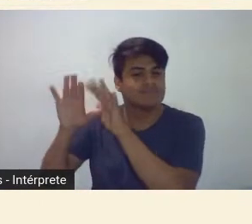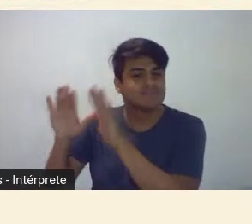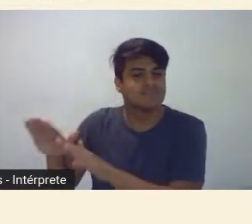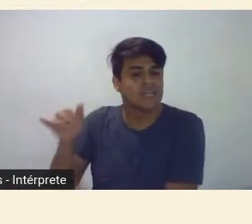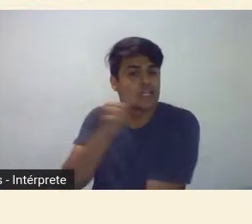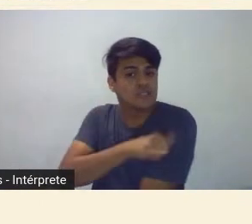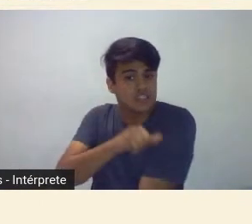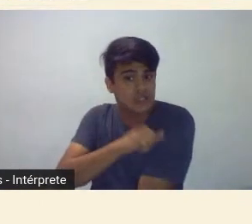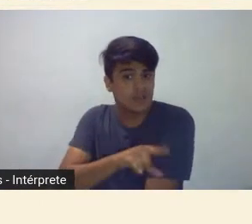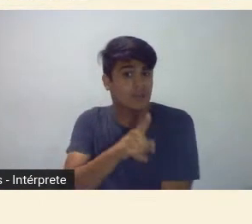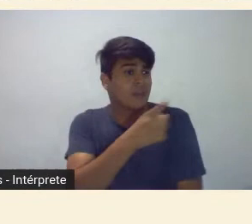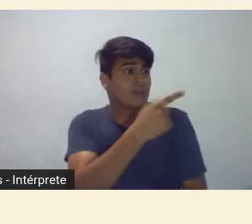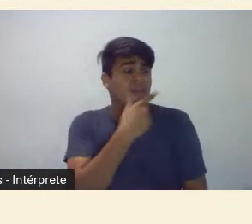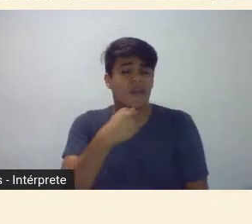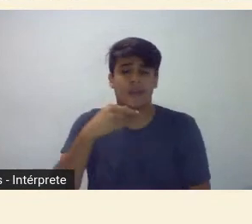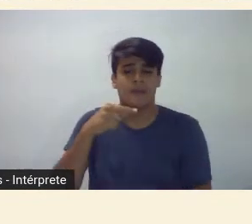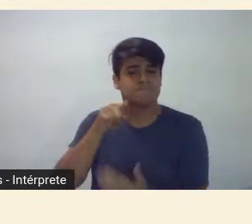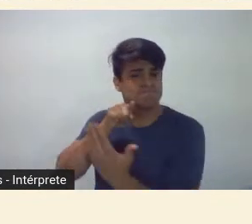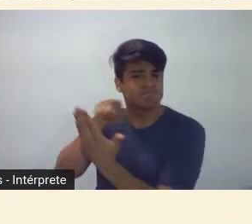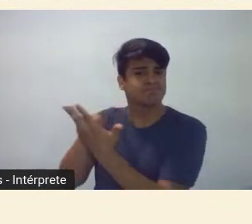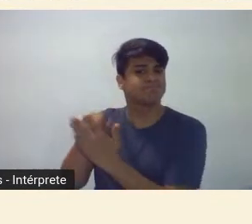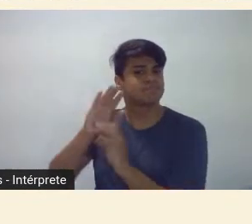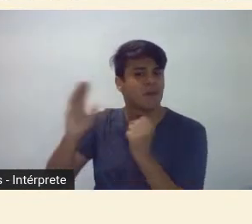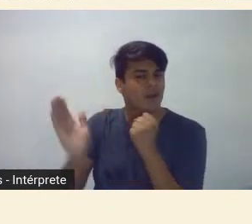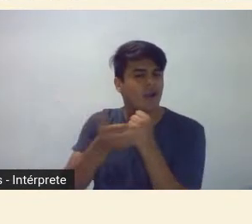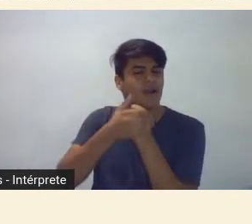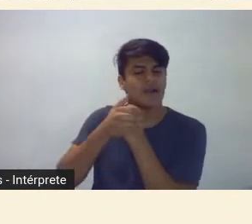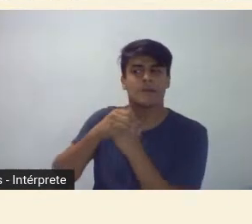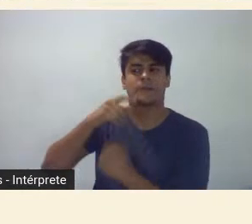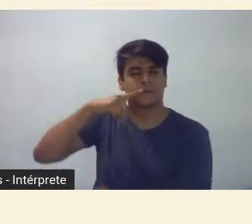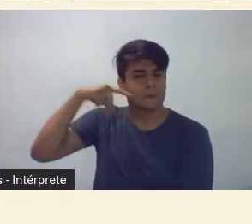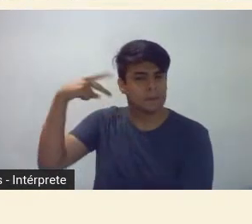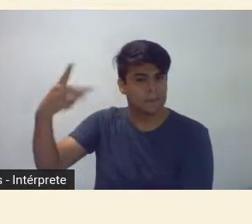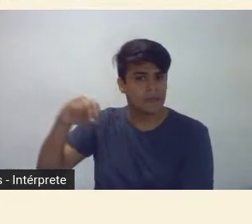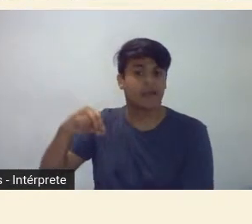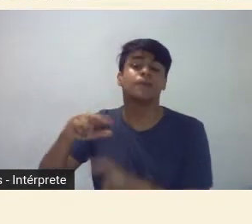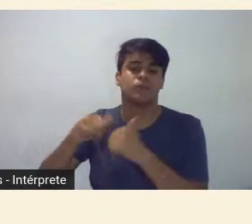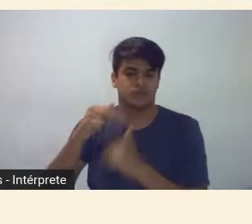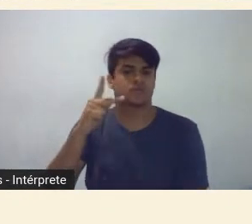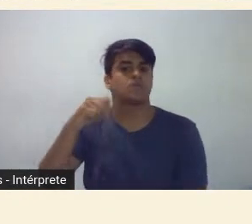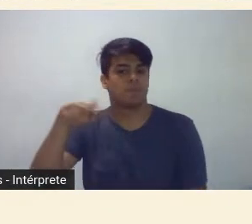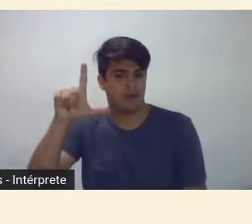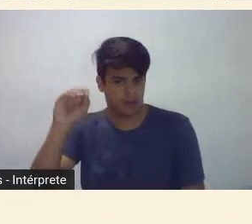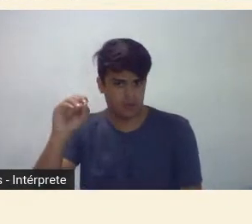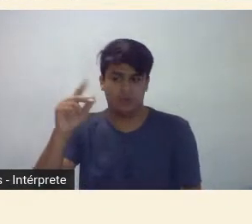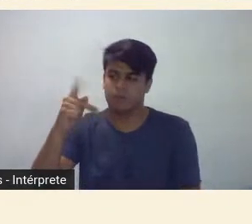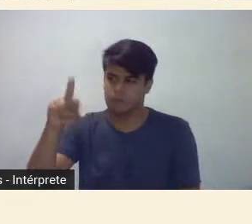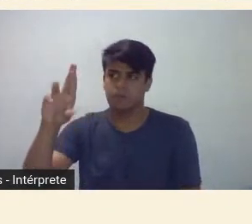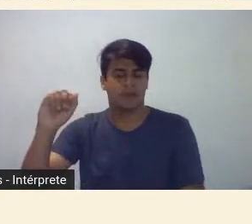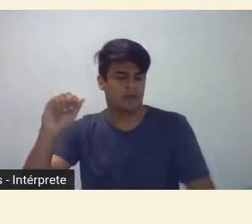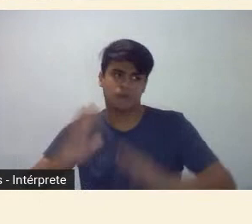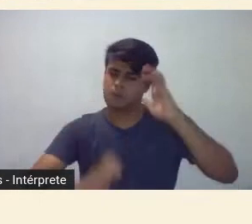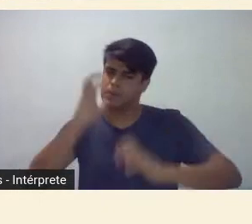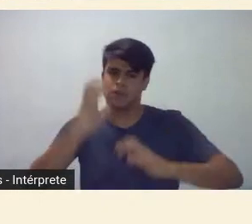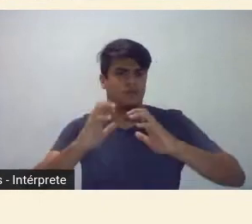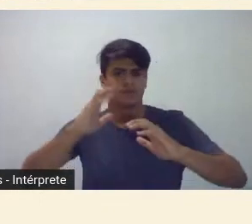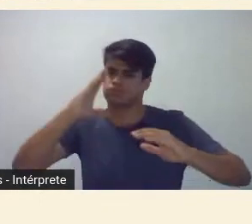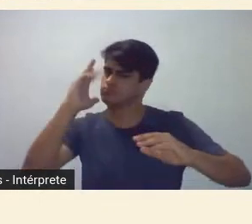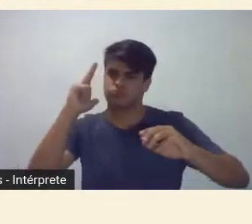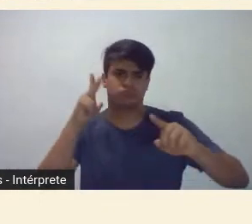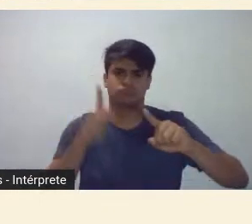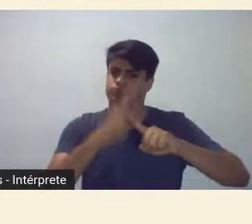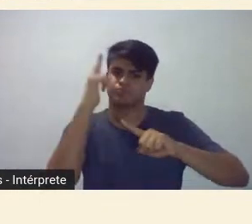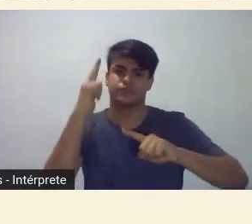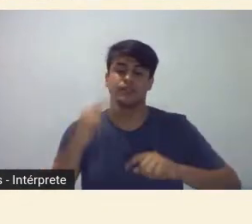falou pelas costas o Paulo Prado então Paulo Prado rompeu definitivamente com ele em consequência Bles Sandrar